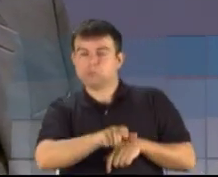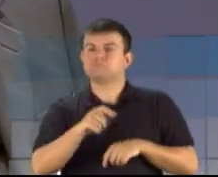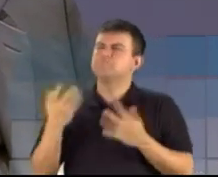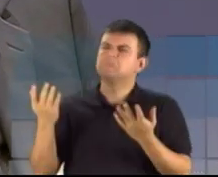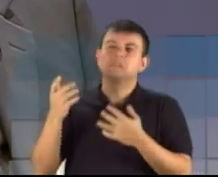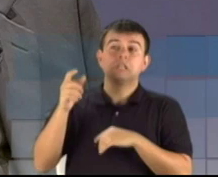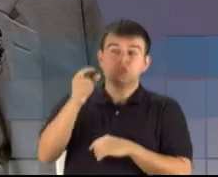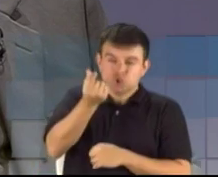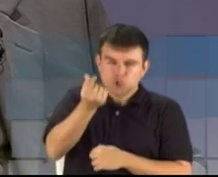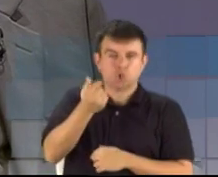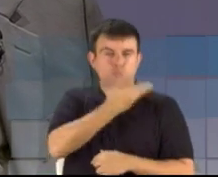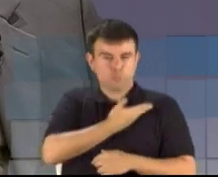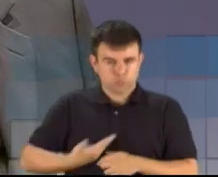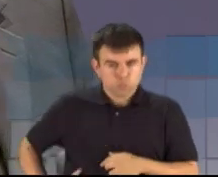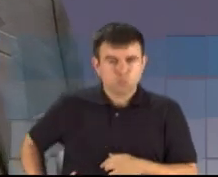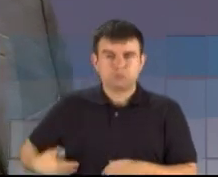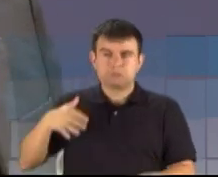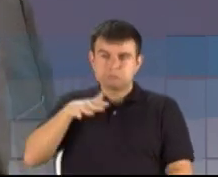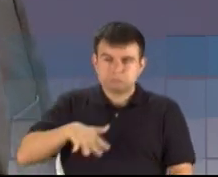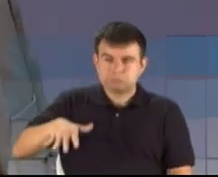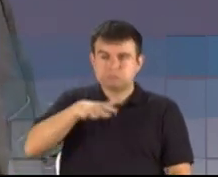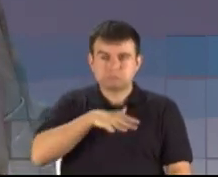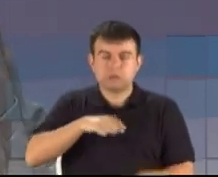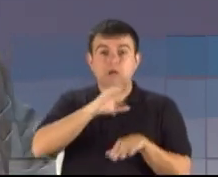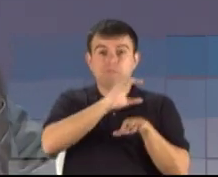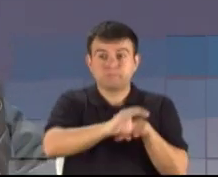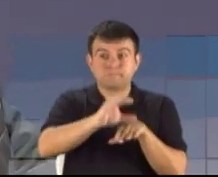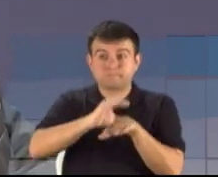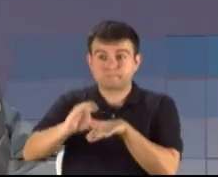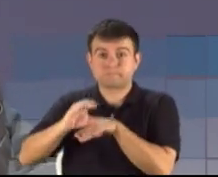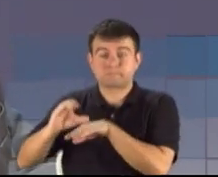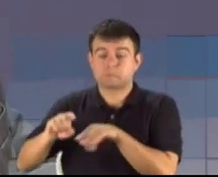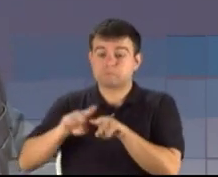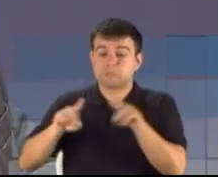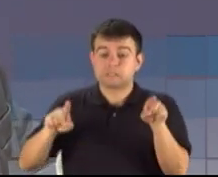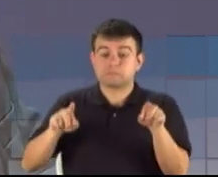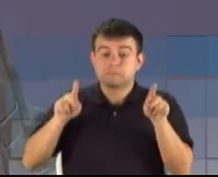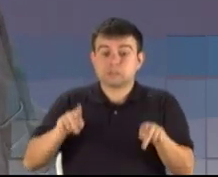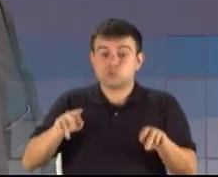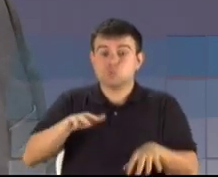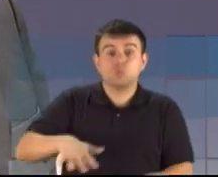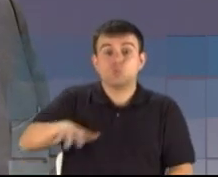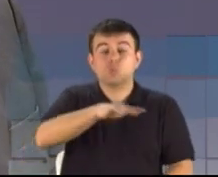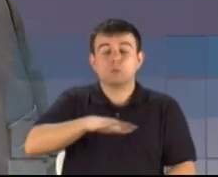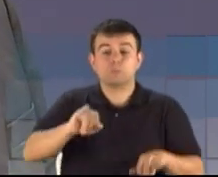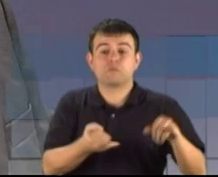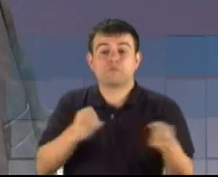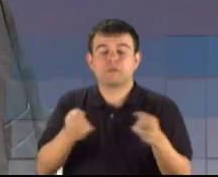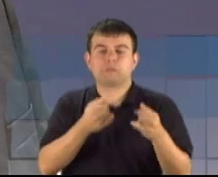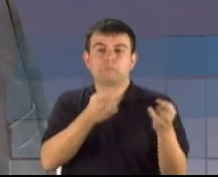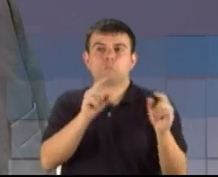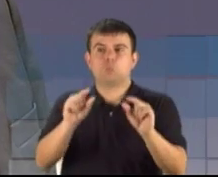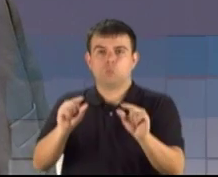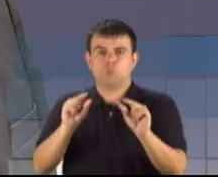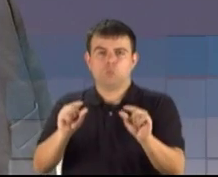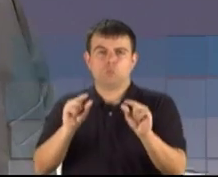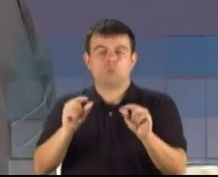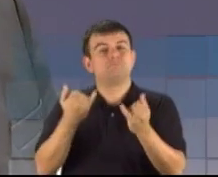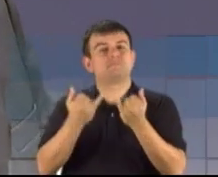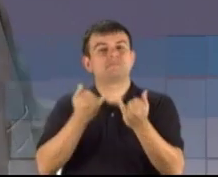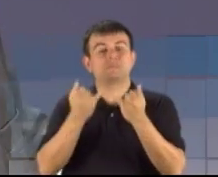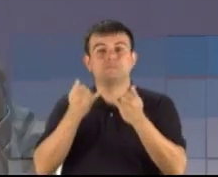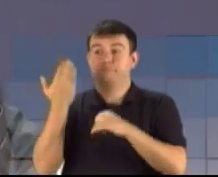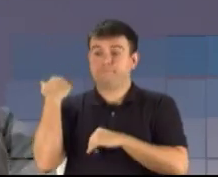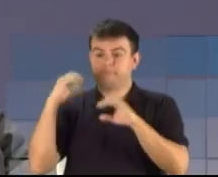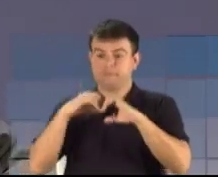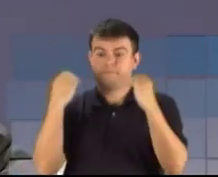sendo investido em coisas que não tem proveito de todo mundo. Por exemplo, os grandes estádios que foram construídos, na verdade foram